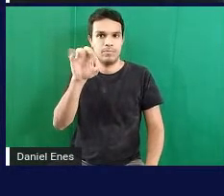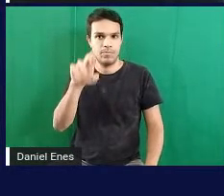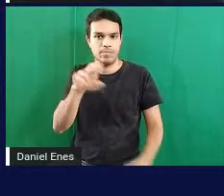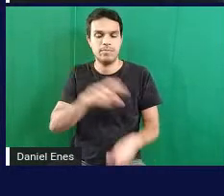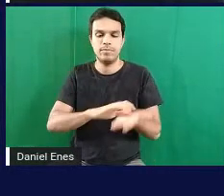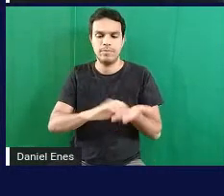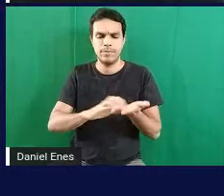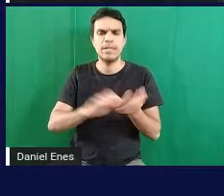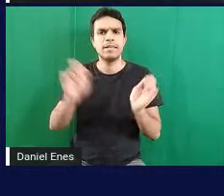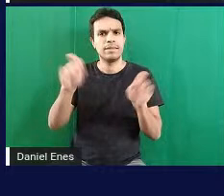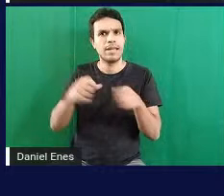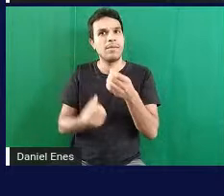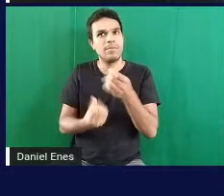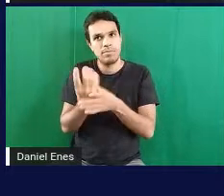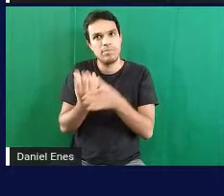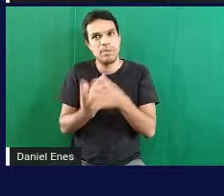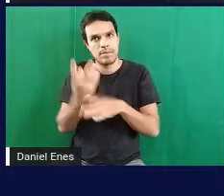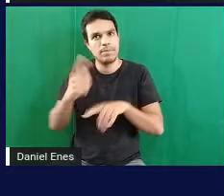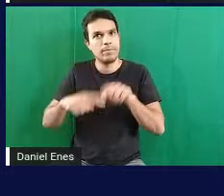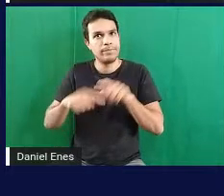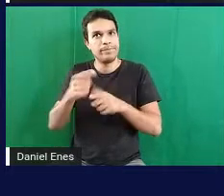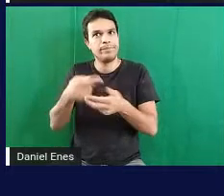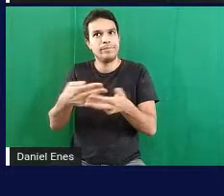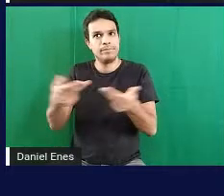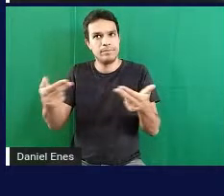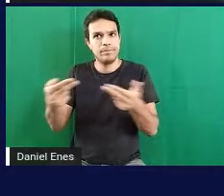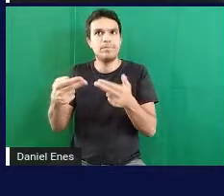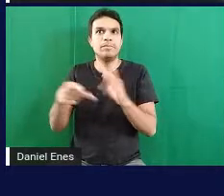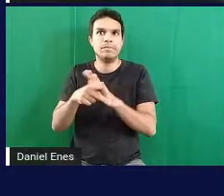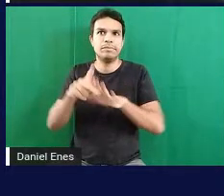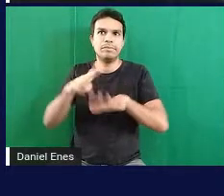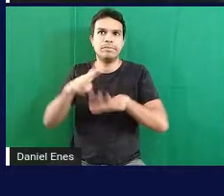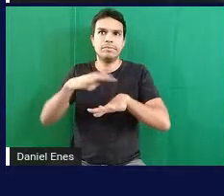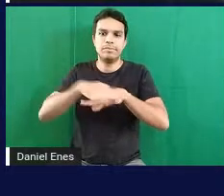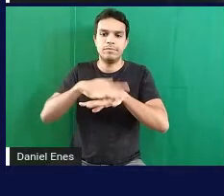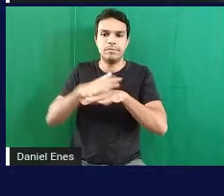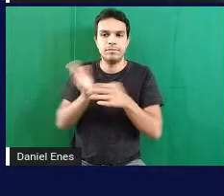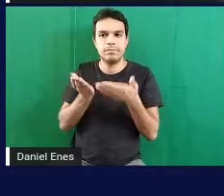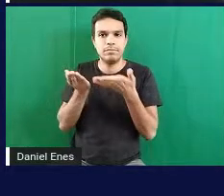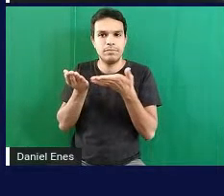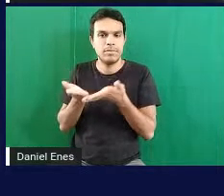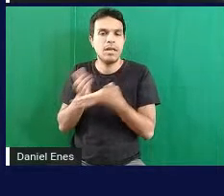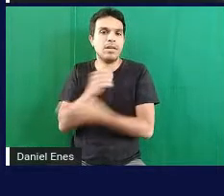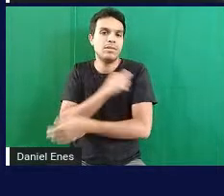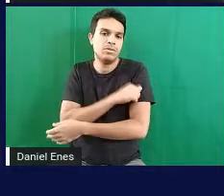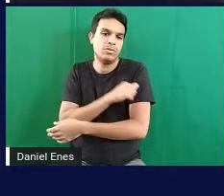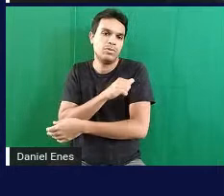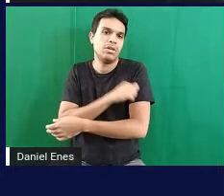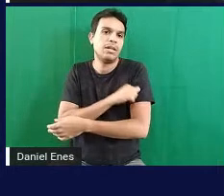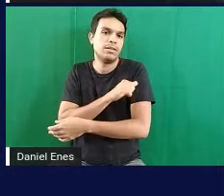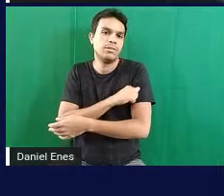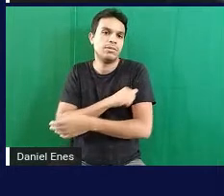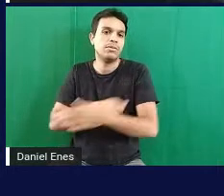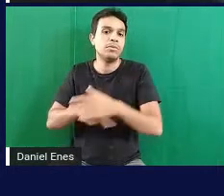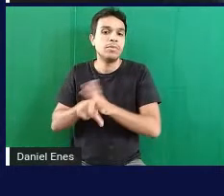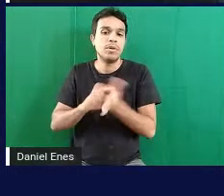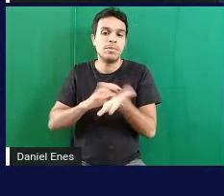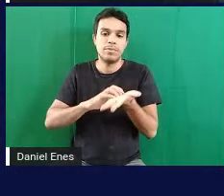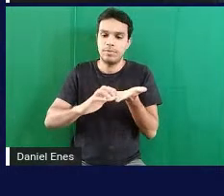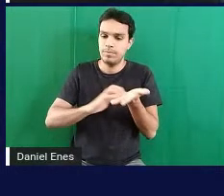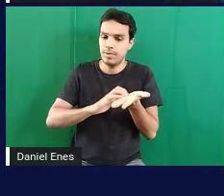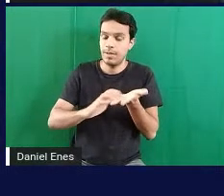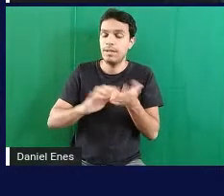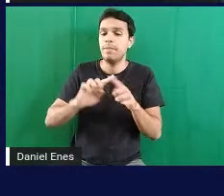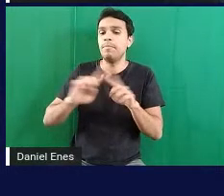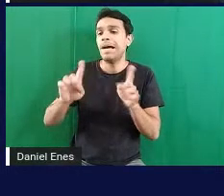produzir material de matemática para os alunos em braile agora sem uma impressora braile isso também não